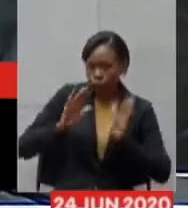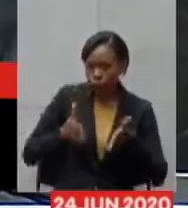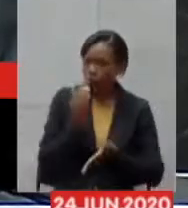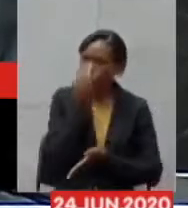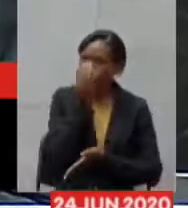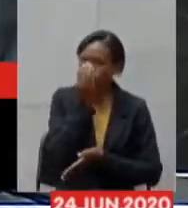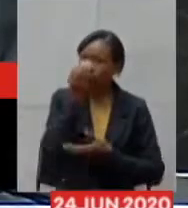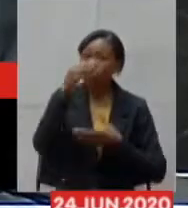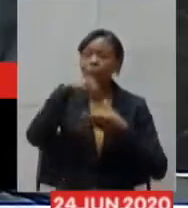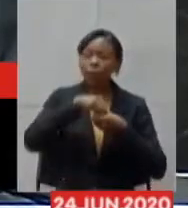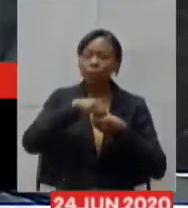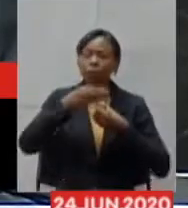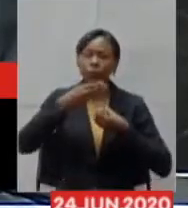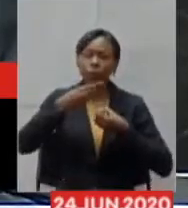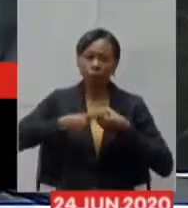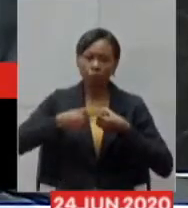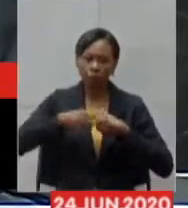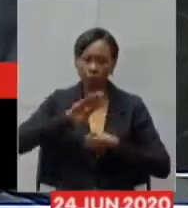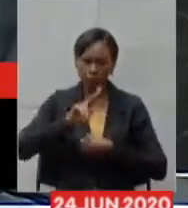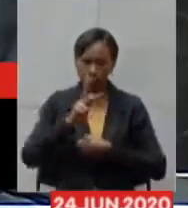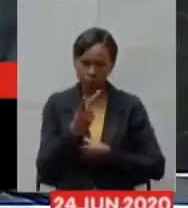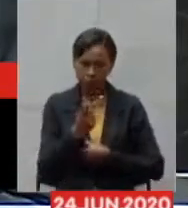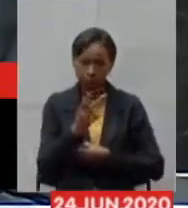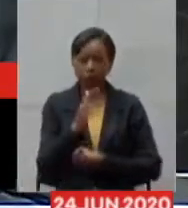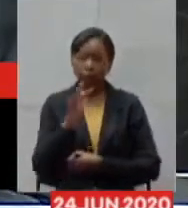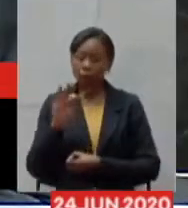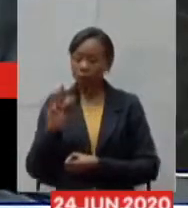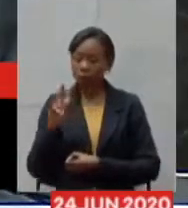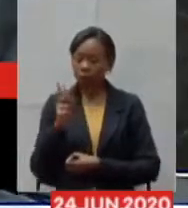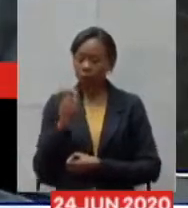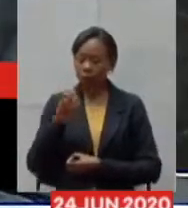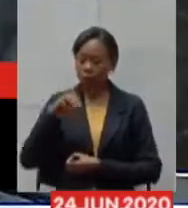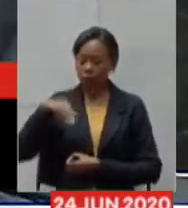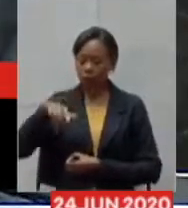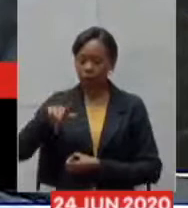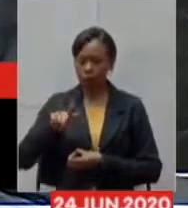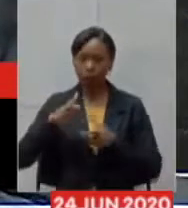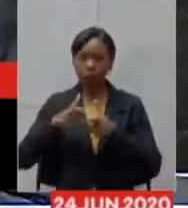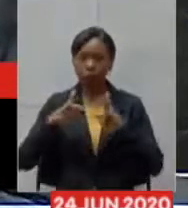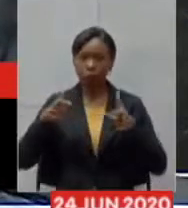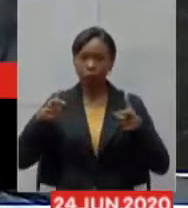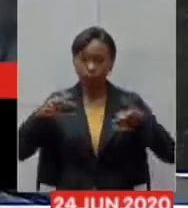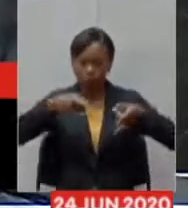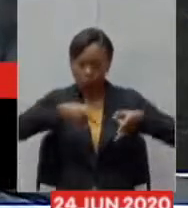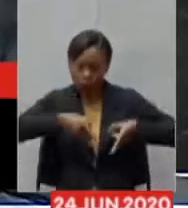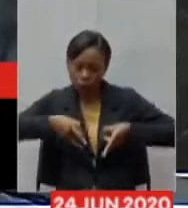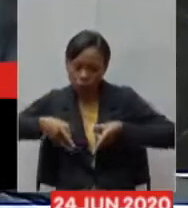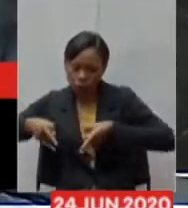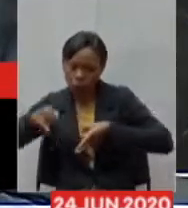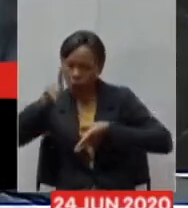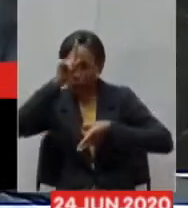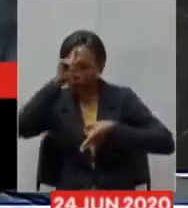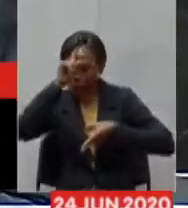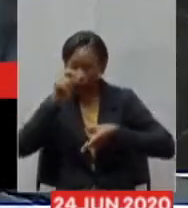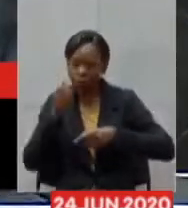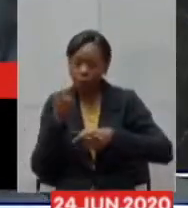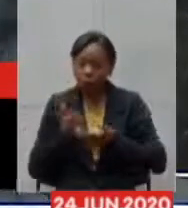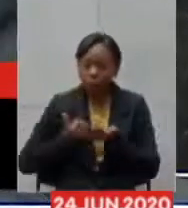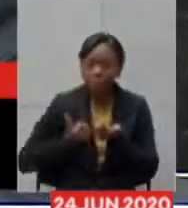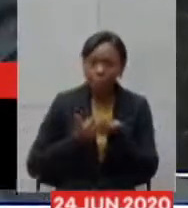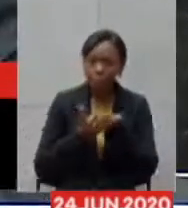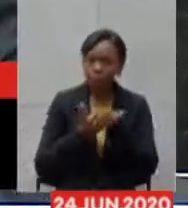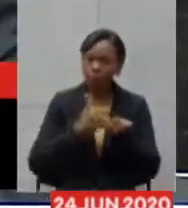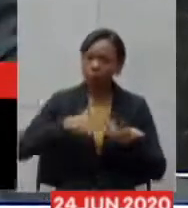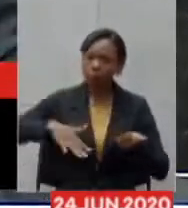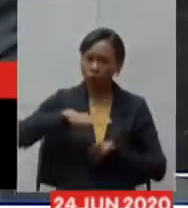região metropolitana a FEMIG que está expandindo seus leitos para dar esse apoio a região metropolitana nós estamos